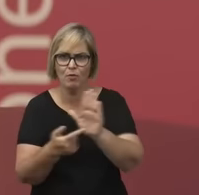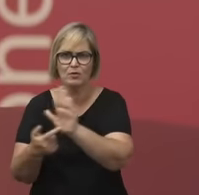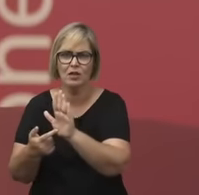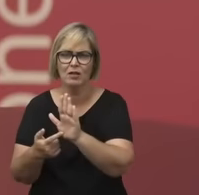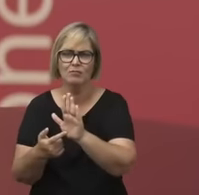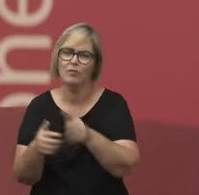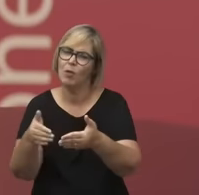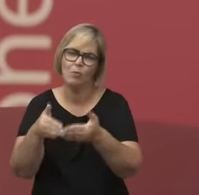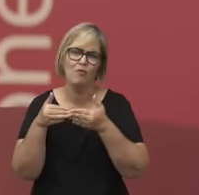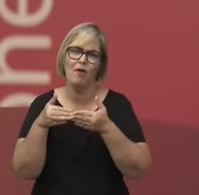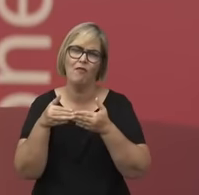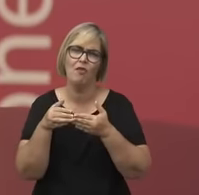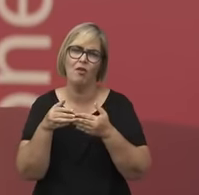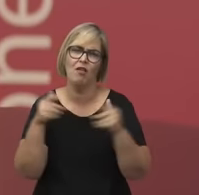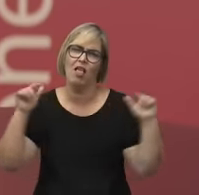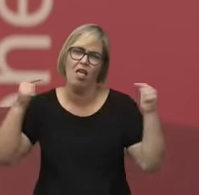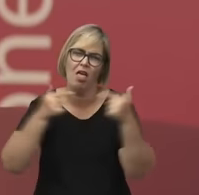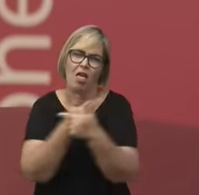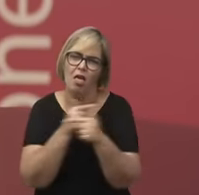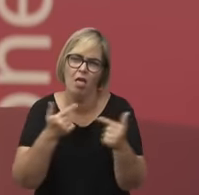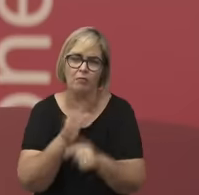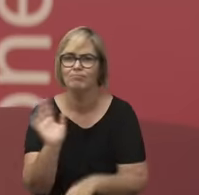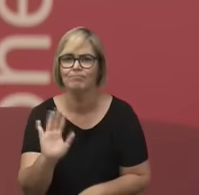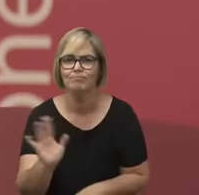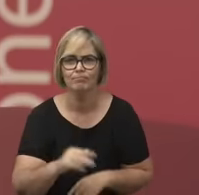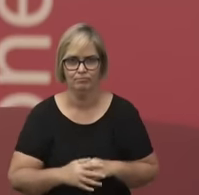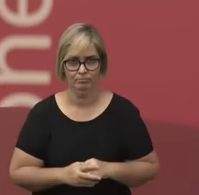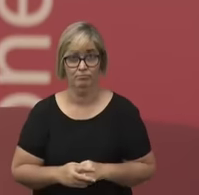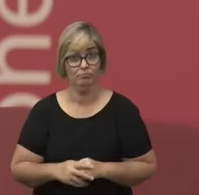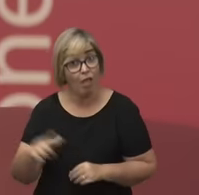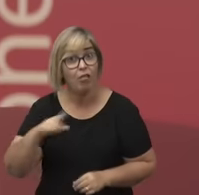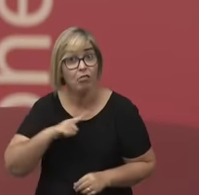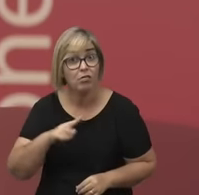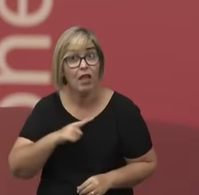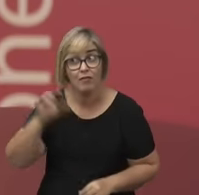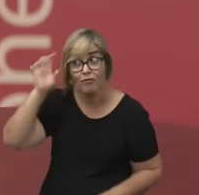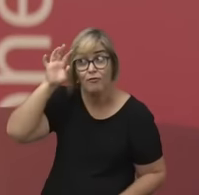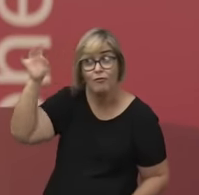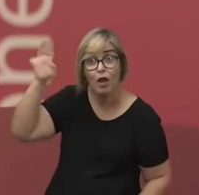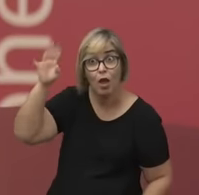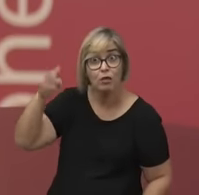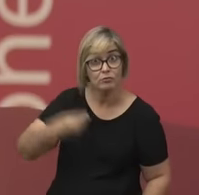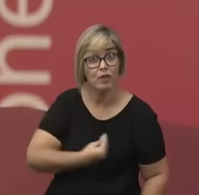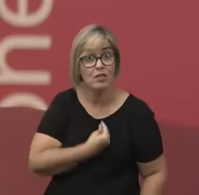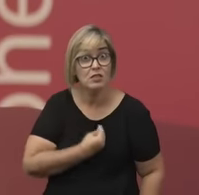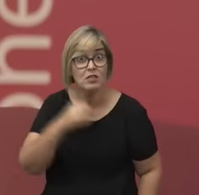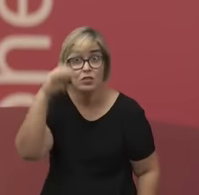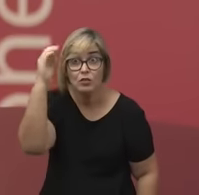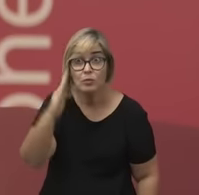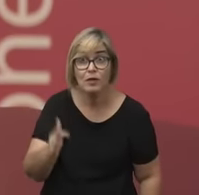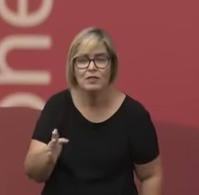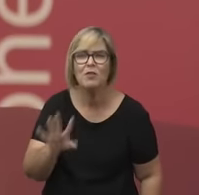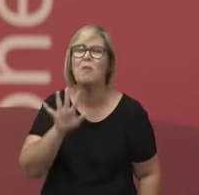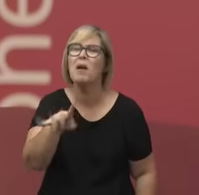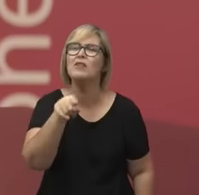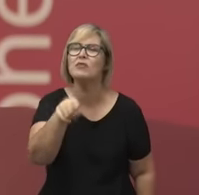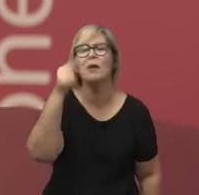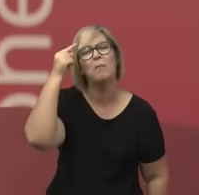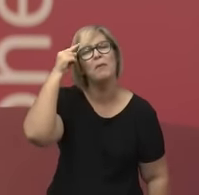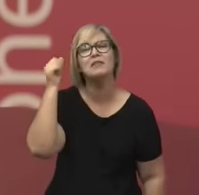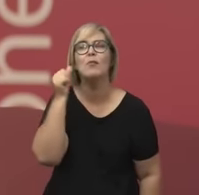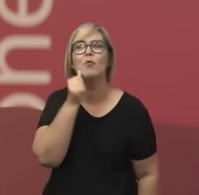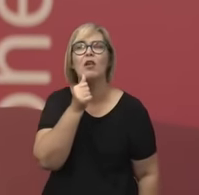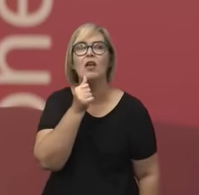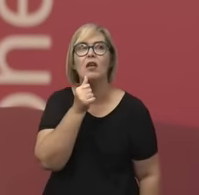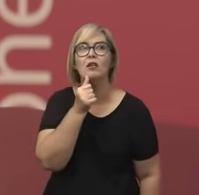de argumentar que existem filósofos no Brasil. E aí, quando você pensa nas mulheres, bom, não tem